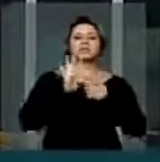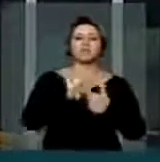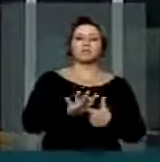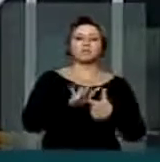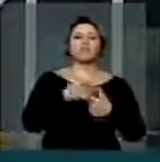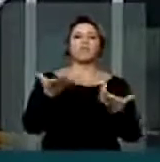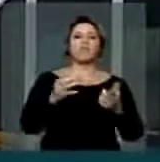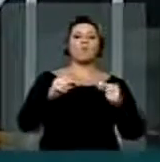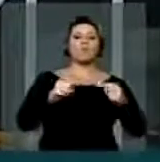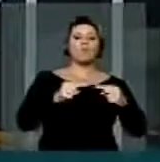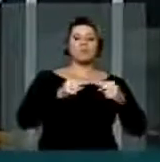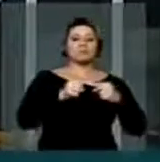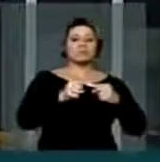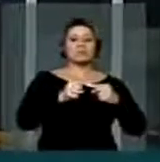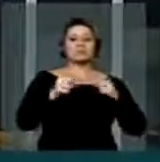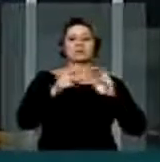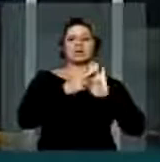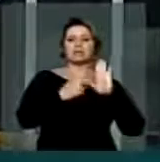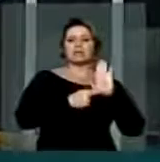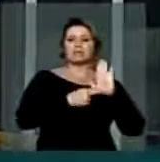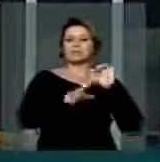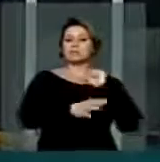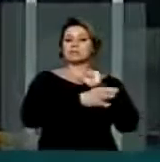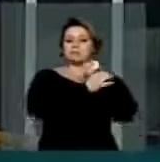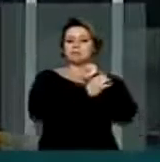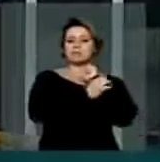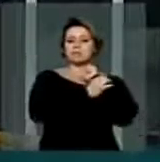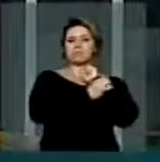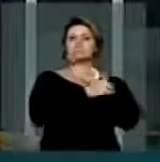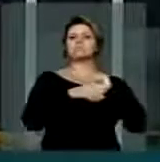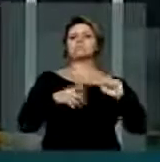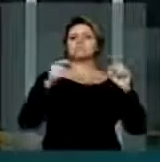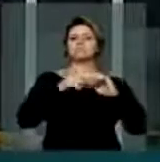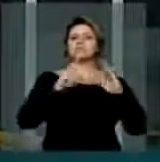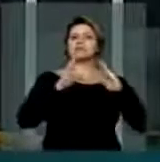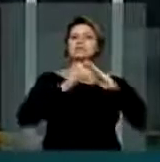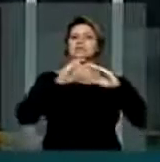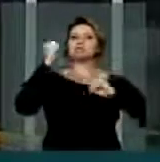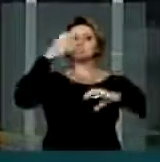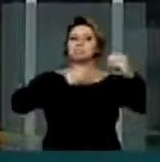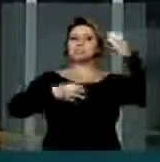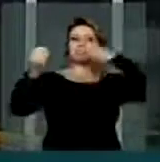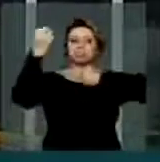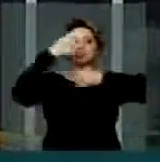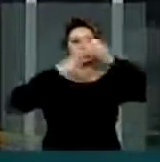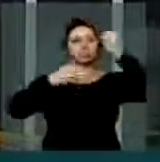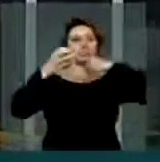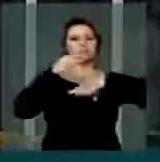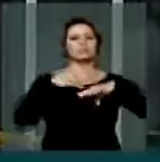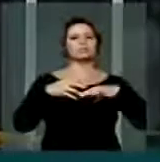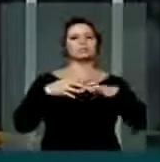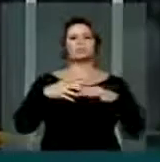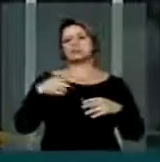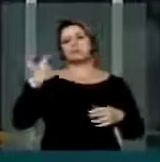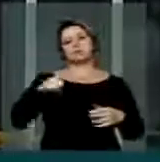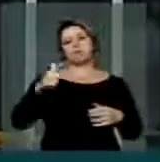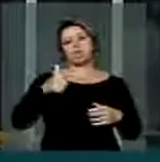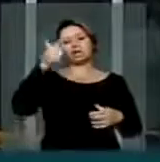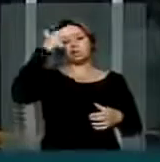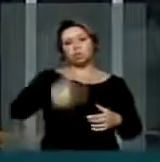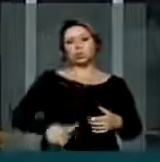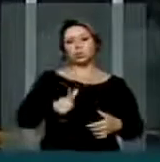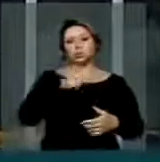tem como objetivo, regulamentar as normas de segurança, para que as casas de espetáculos, nós não tenhamos mais